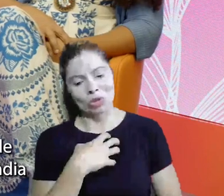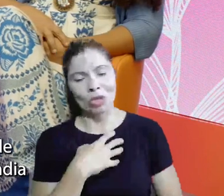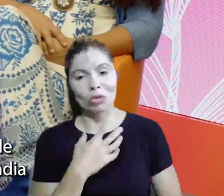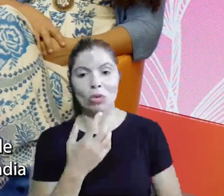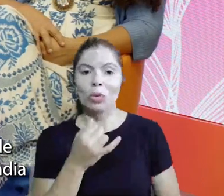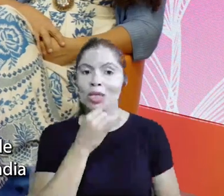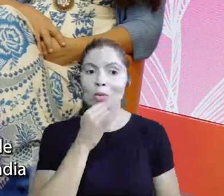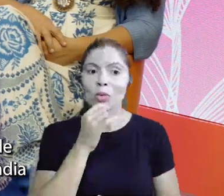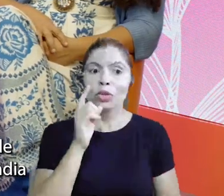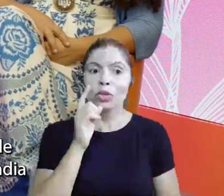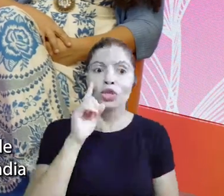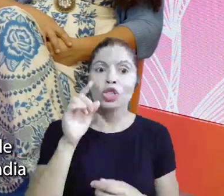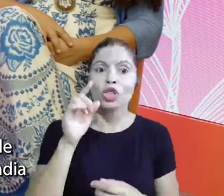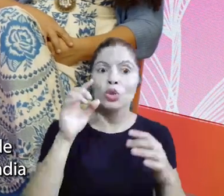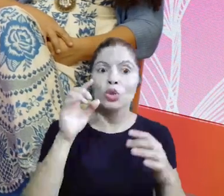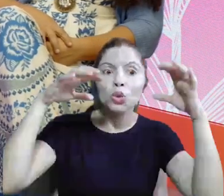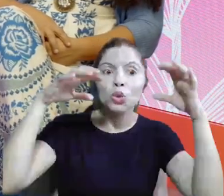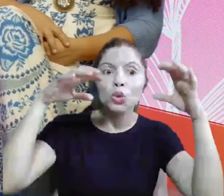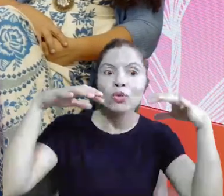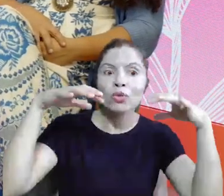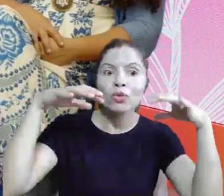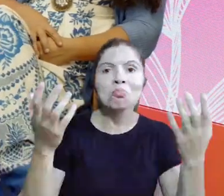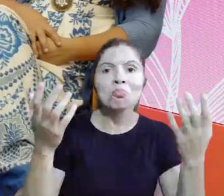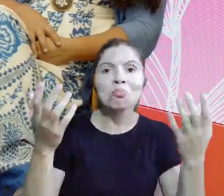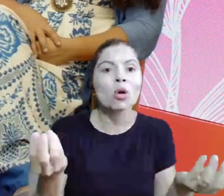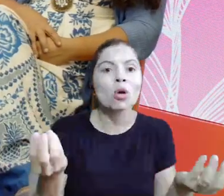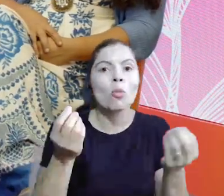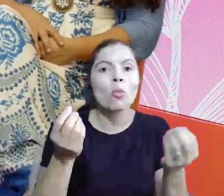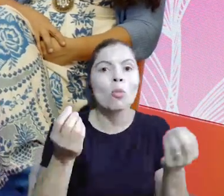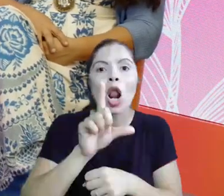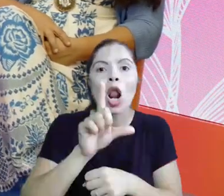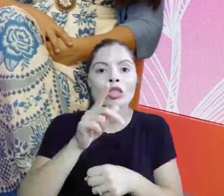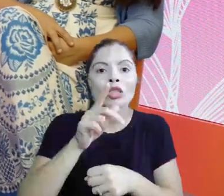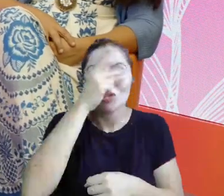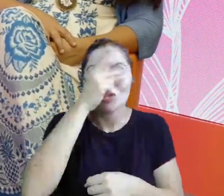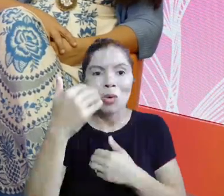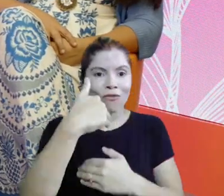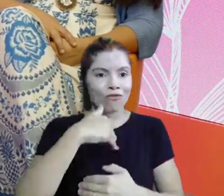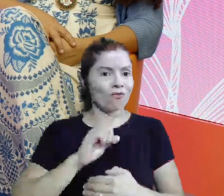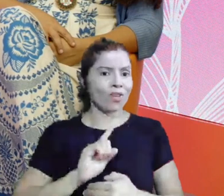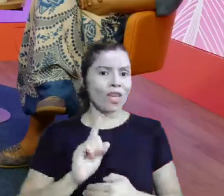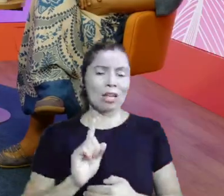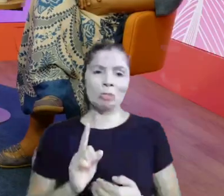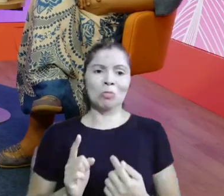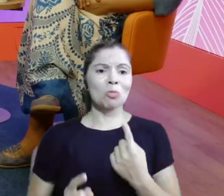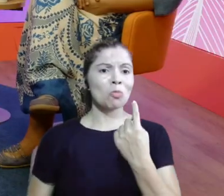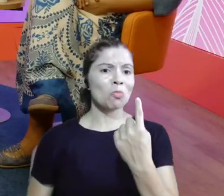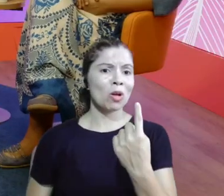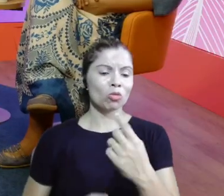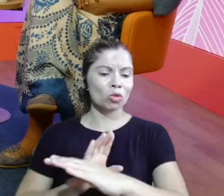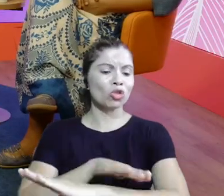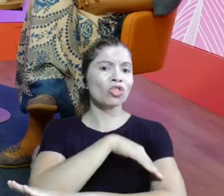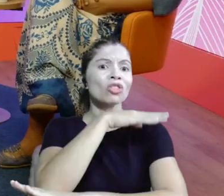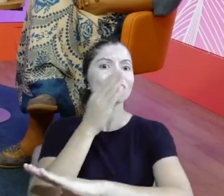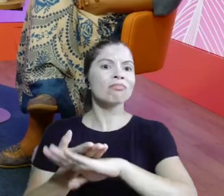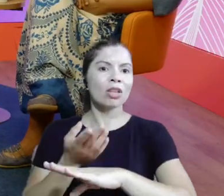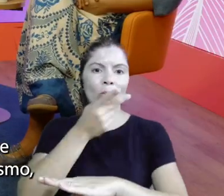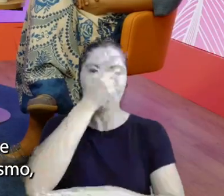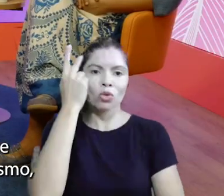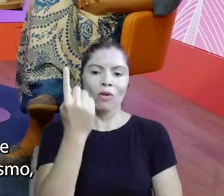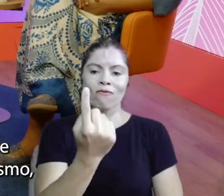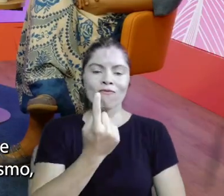de repente, num dia de chuva, ninguém chega lá na Palmitolândia, eu já tive situações na qual eu nunca, não entrou uma pessoa dentro da loja,